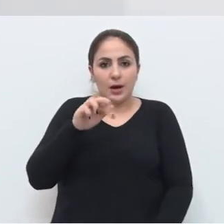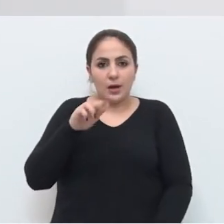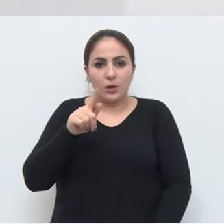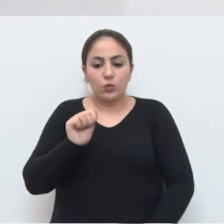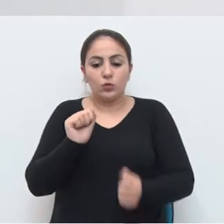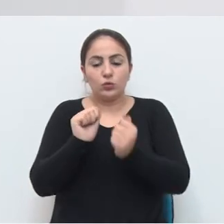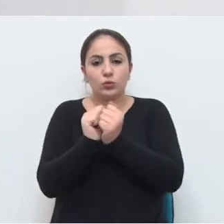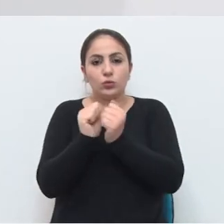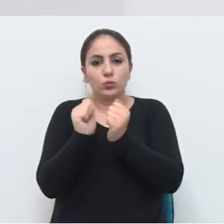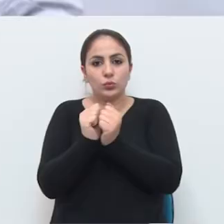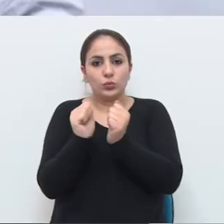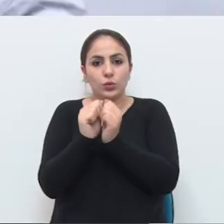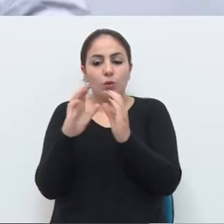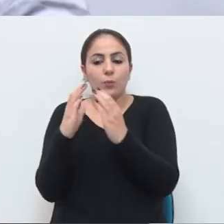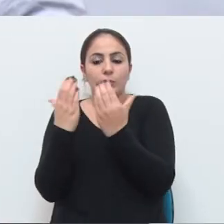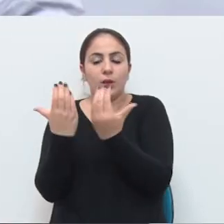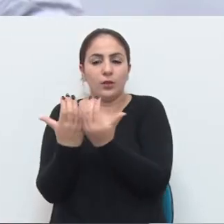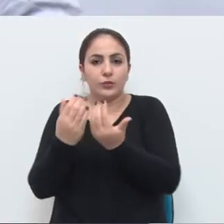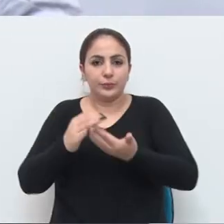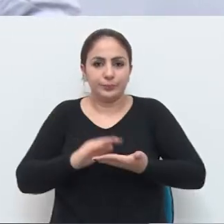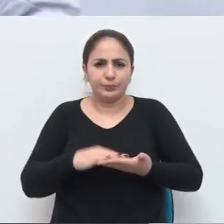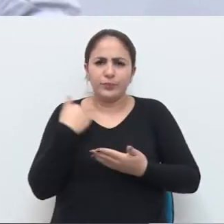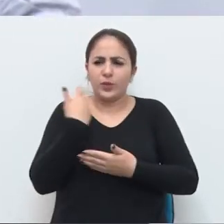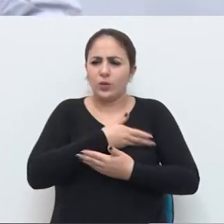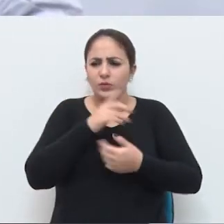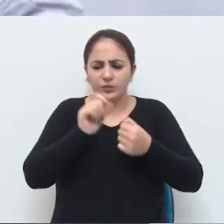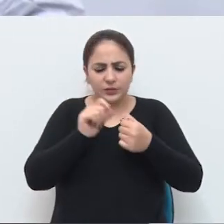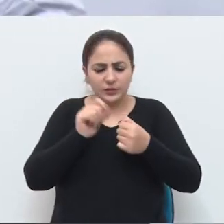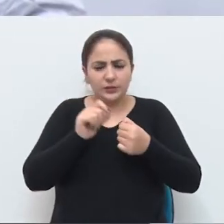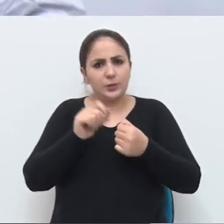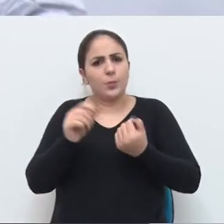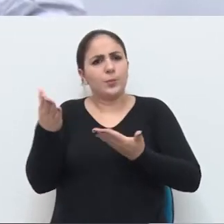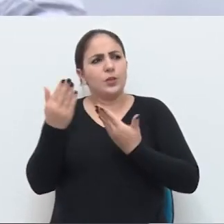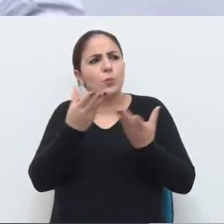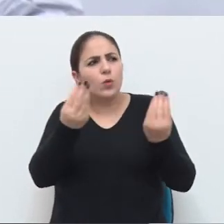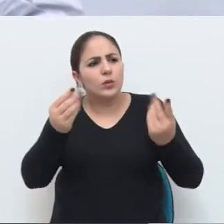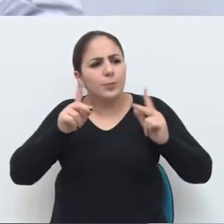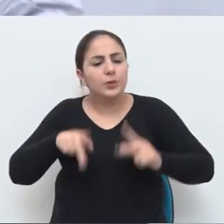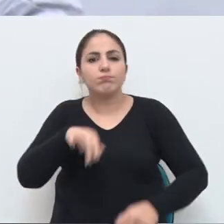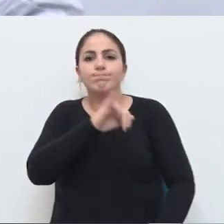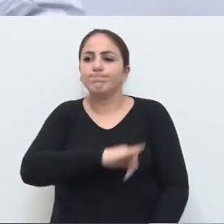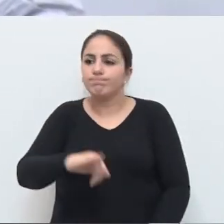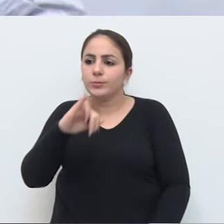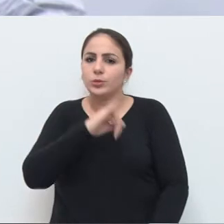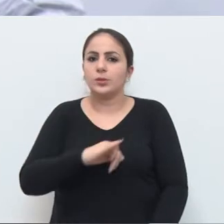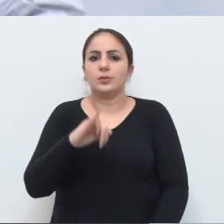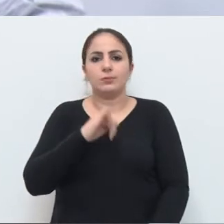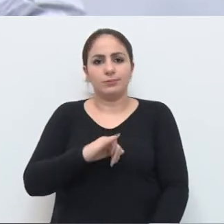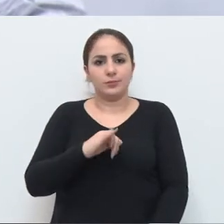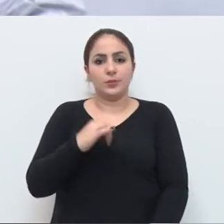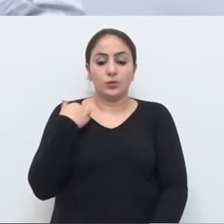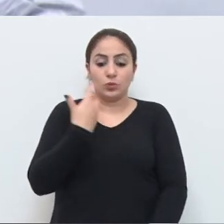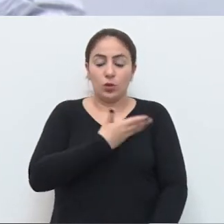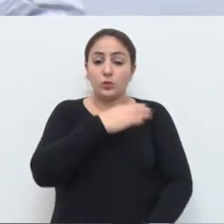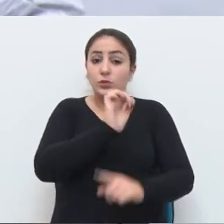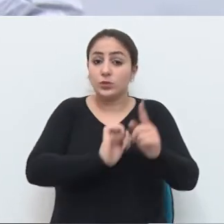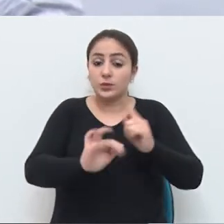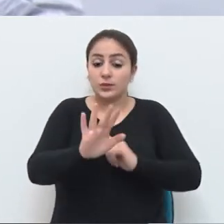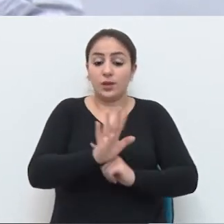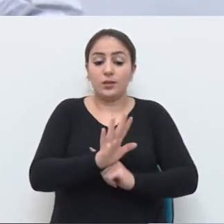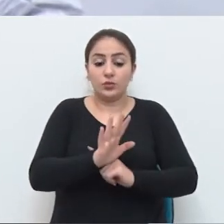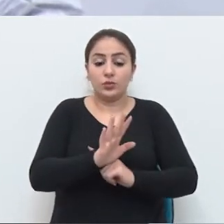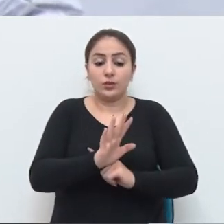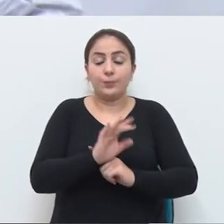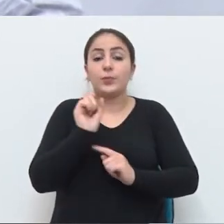junto à comunidade. Nós homenageamos, fizemos sessão solena, às vezes por muitas pessoas que são importantes, na nossa sociedade,